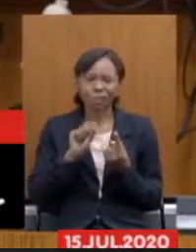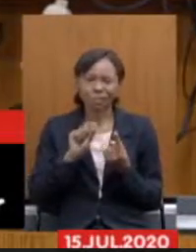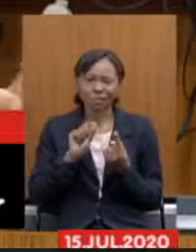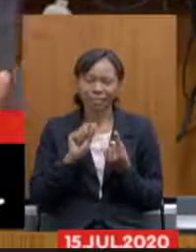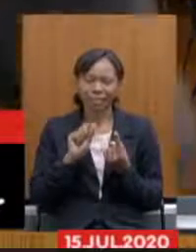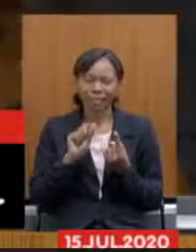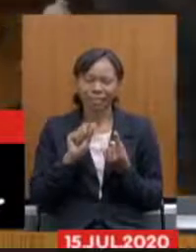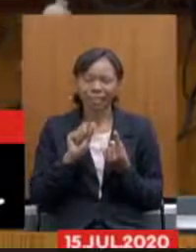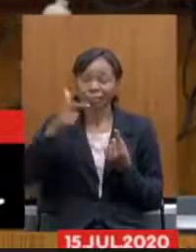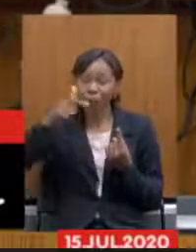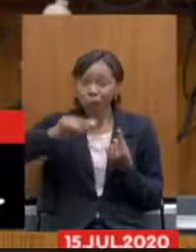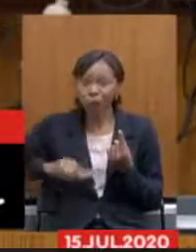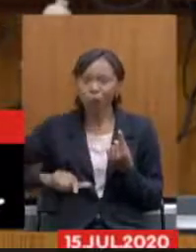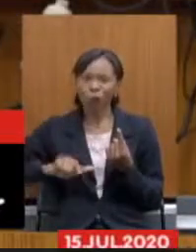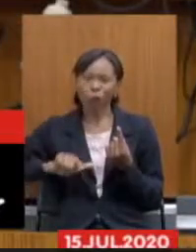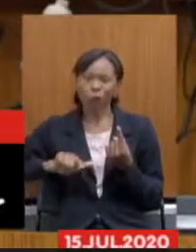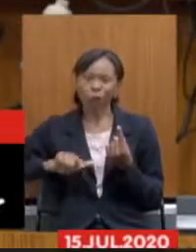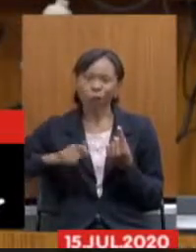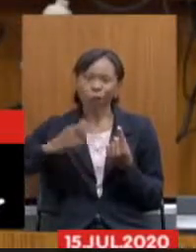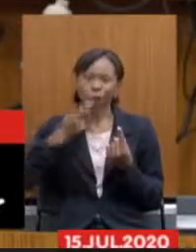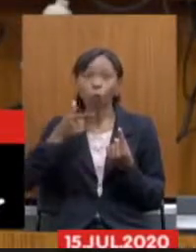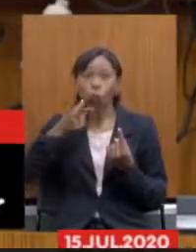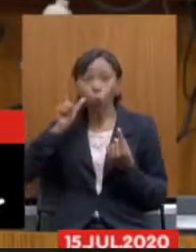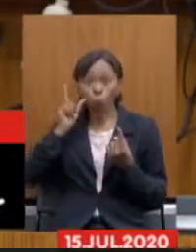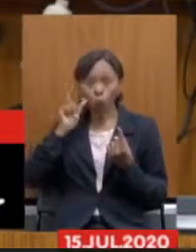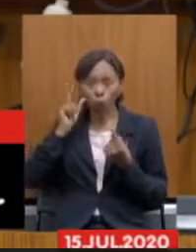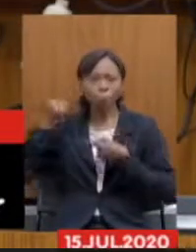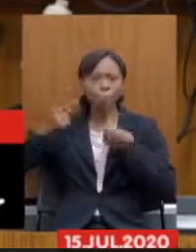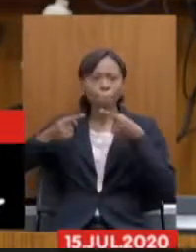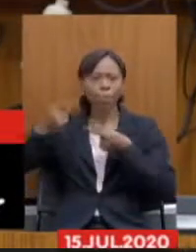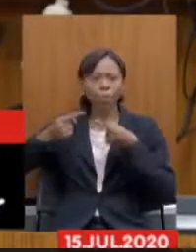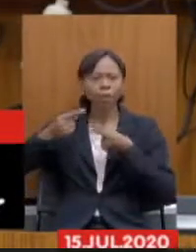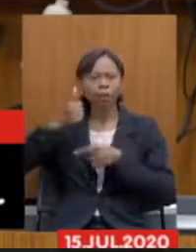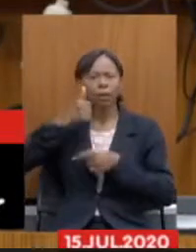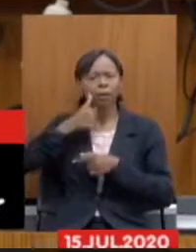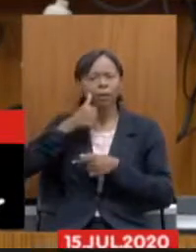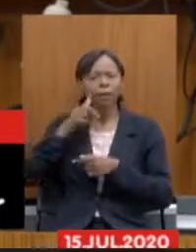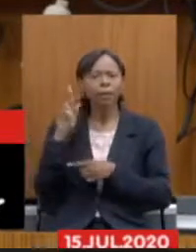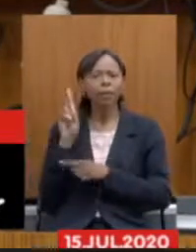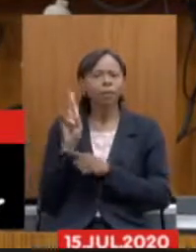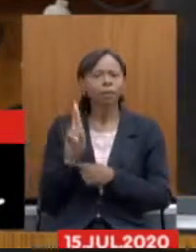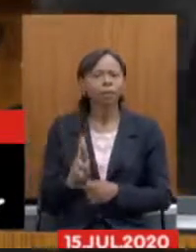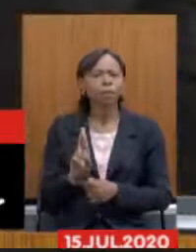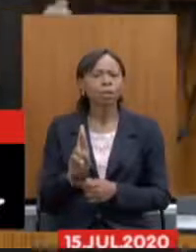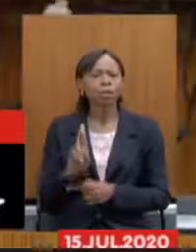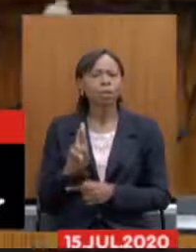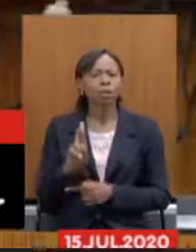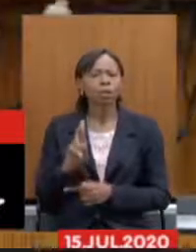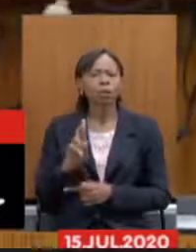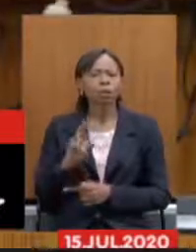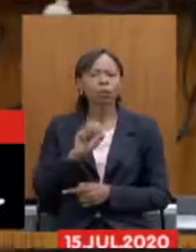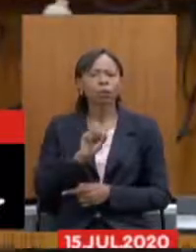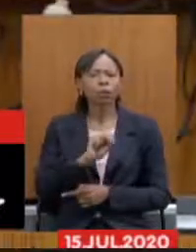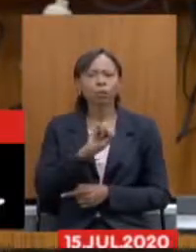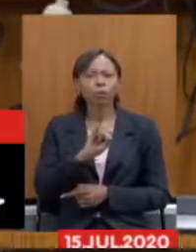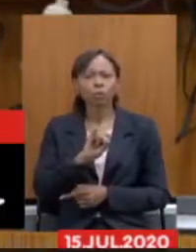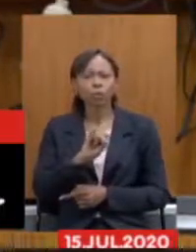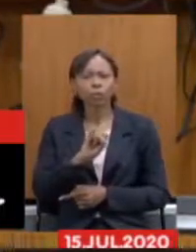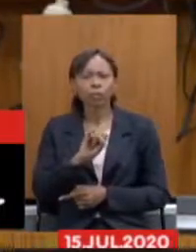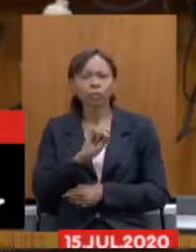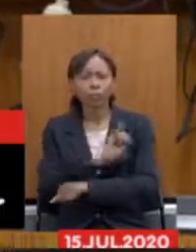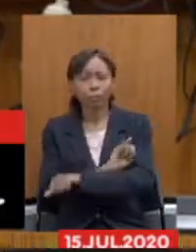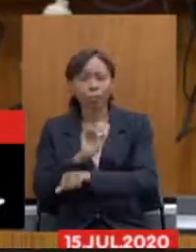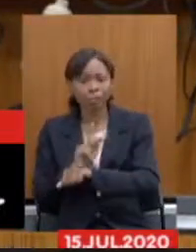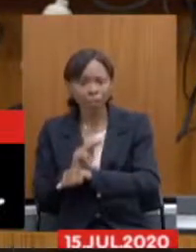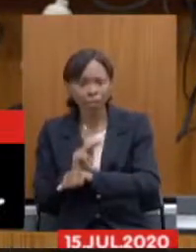quero reforçar um debate trazido ontem pela representante do SISIPSENG abadia sobre